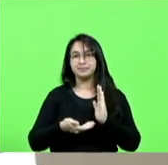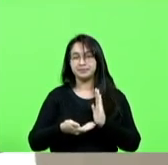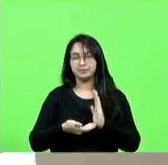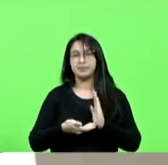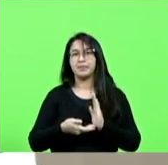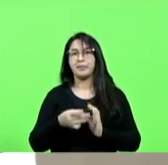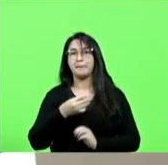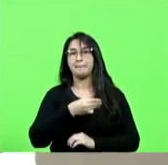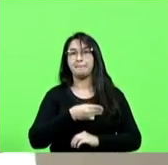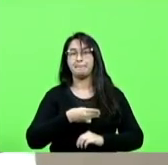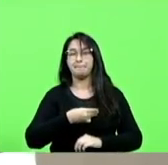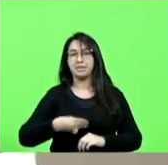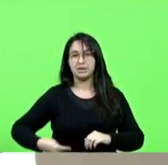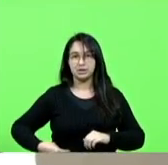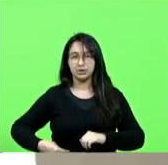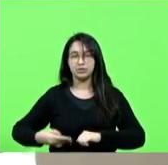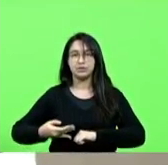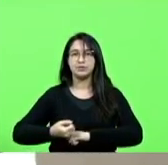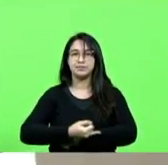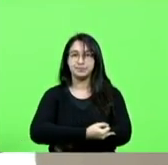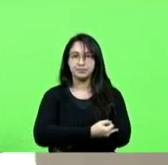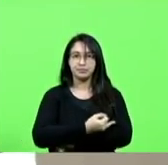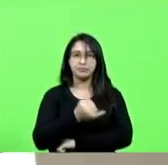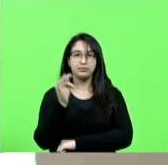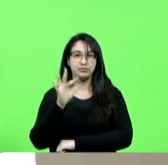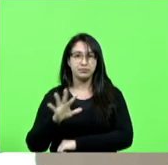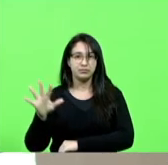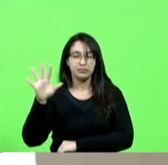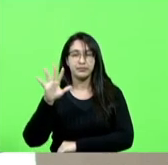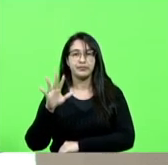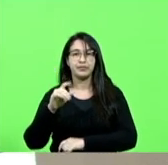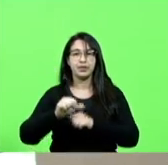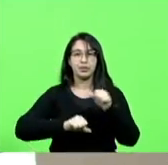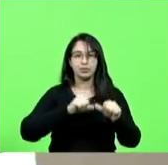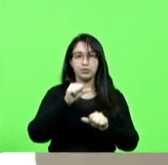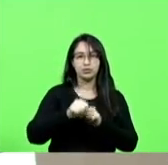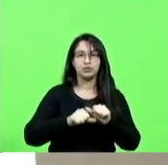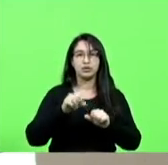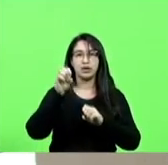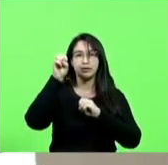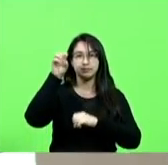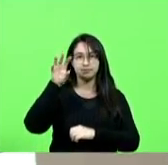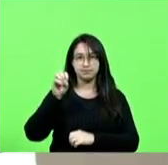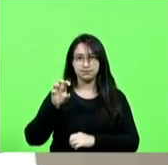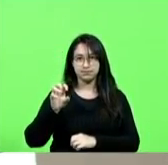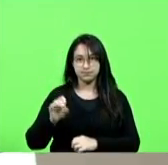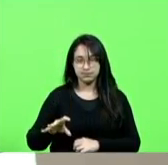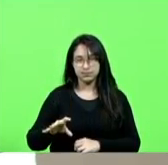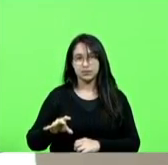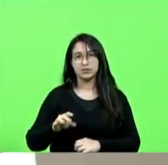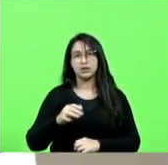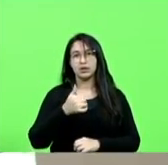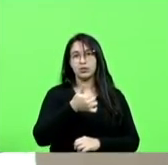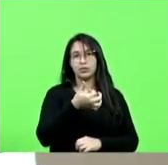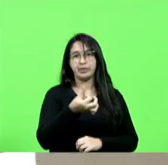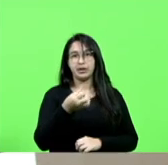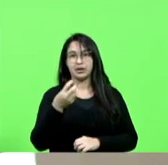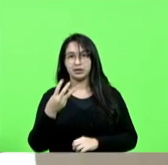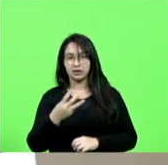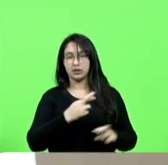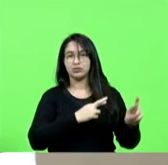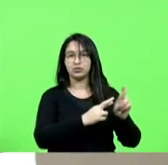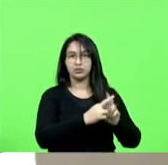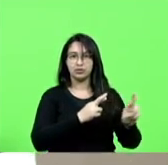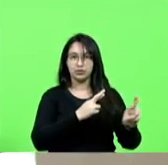Infraestrutura. Pela manutenção da sinalização da BRSC 163. Trecho que liga os municípios de São Miguel do Oeste.